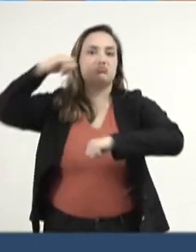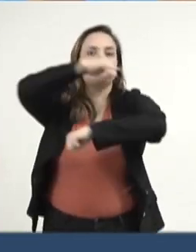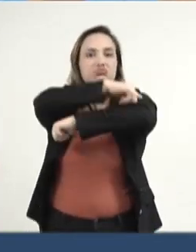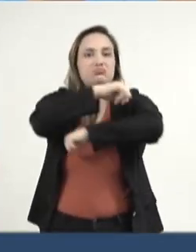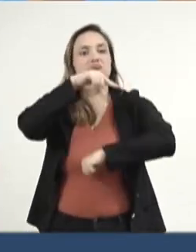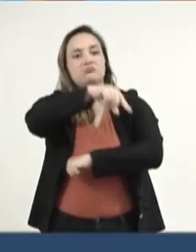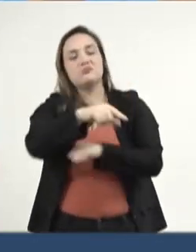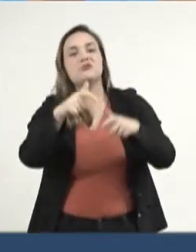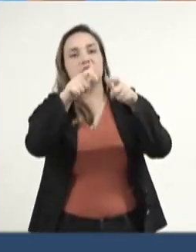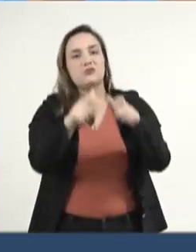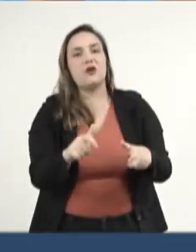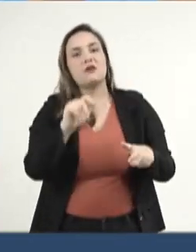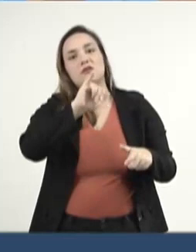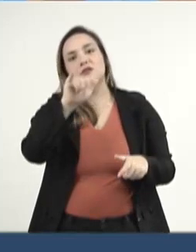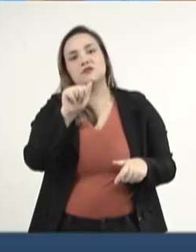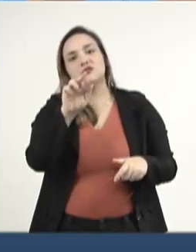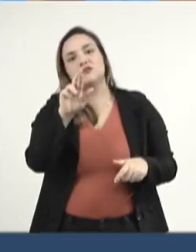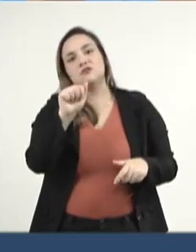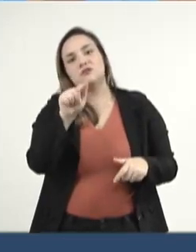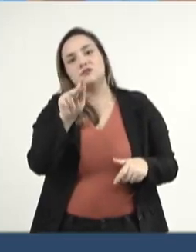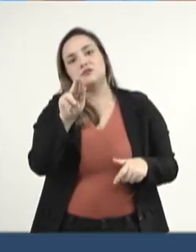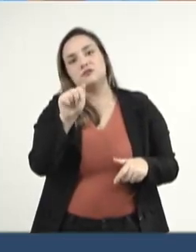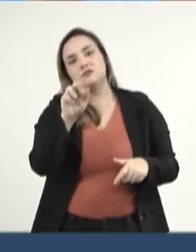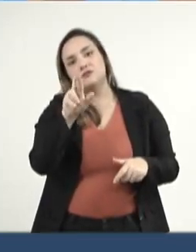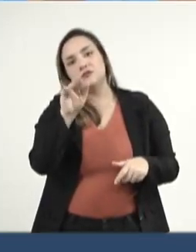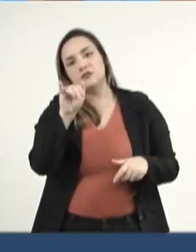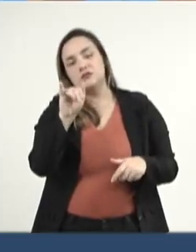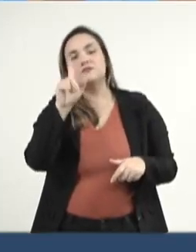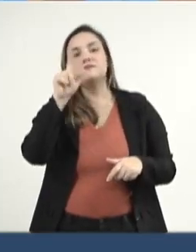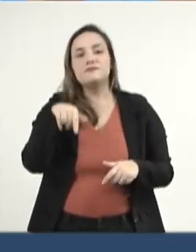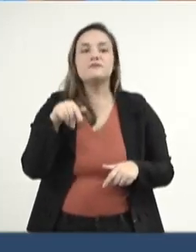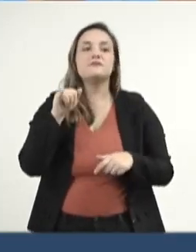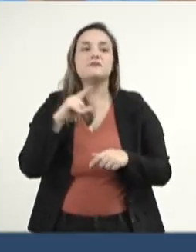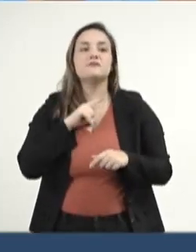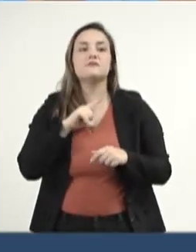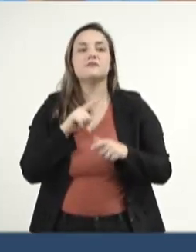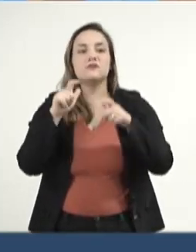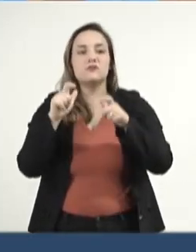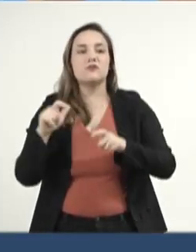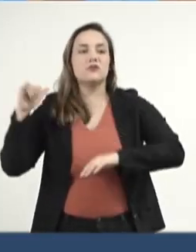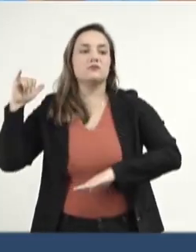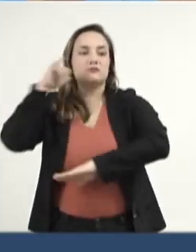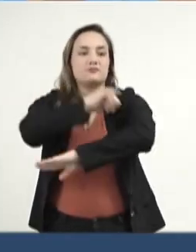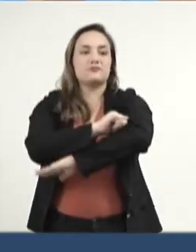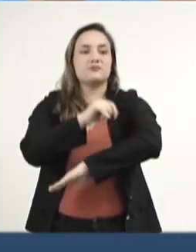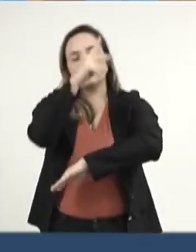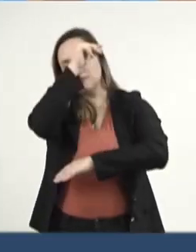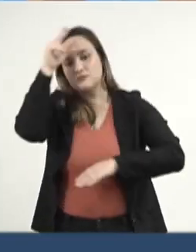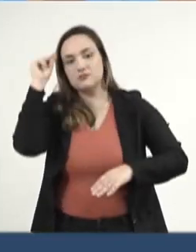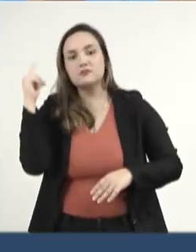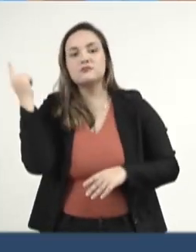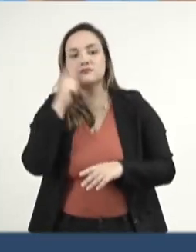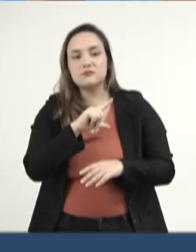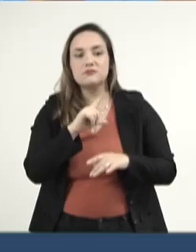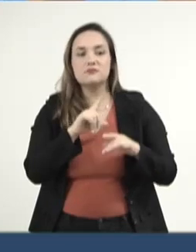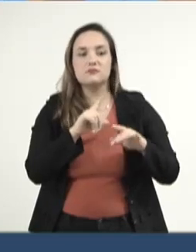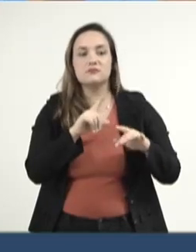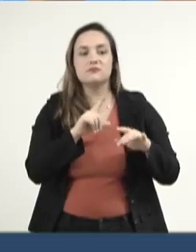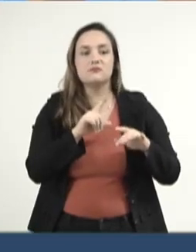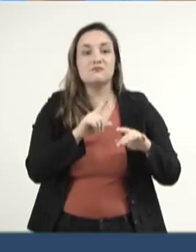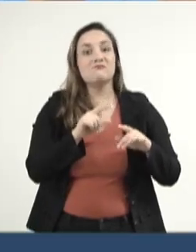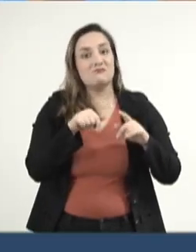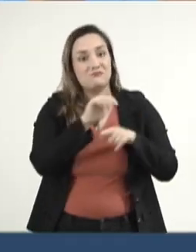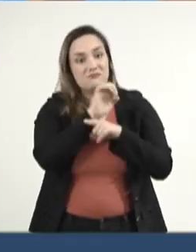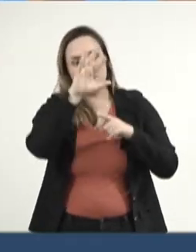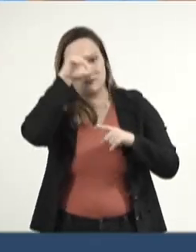localidade. A construção de um aeroporto municipal não apenas impulsionaria a conectividade de Mato